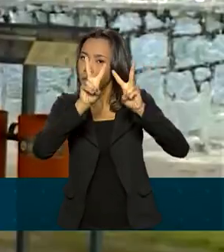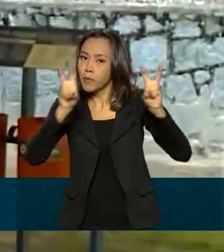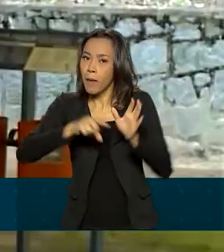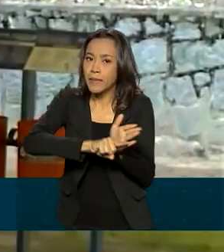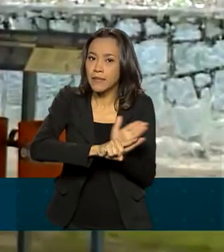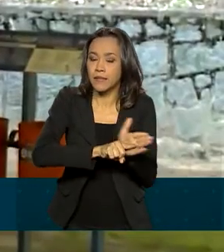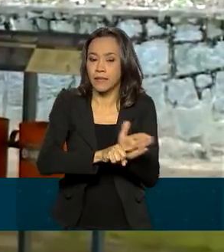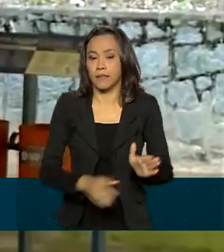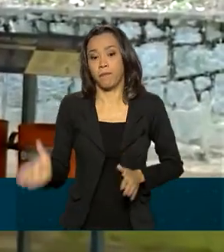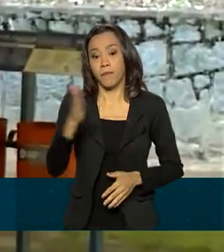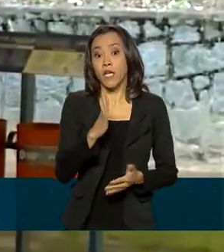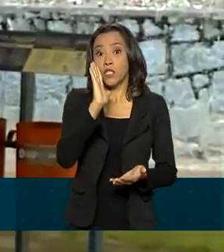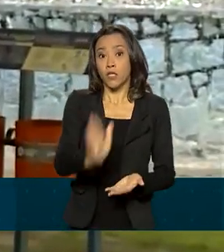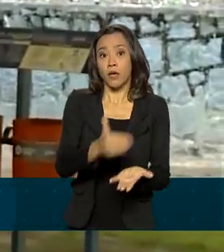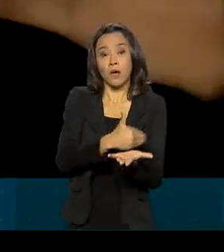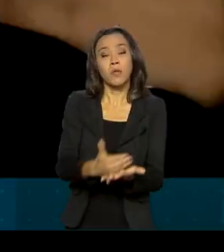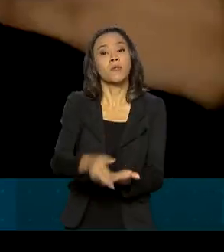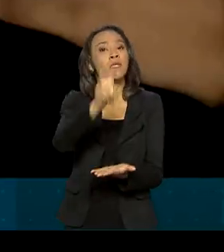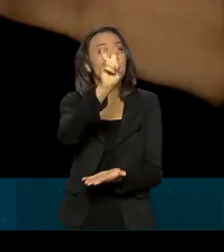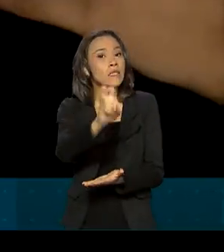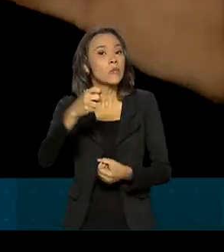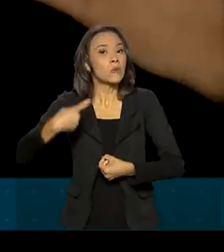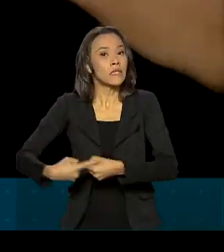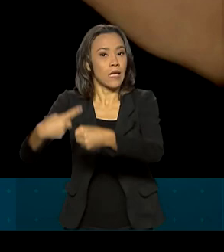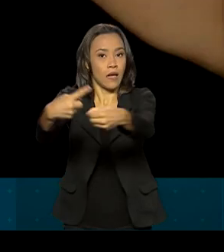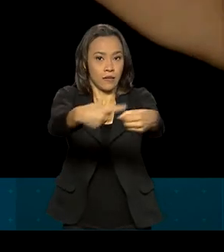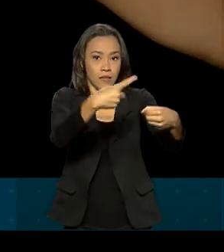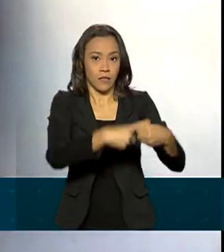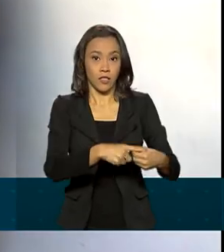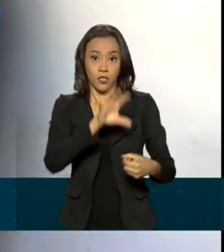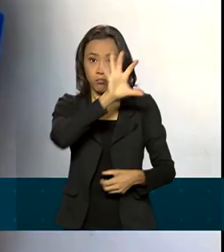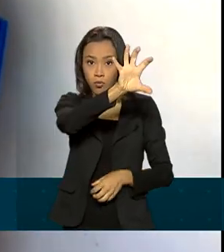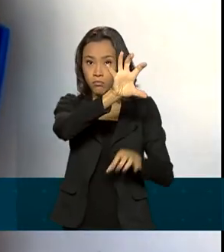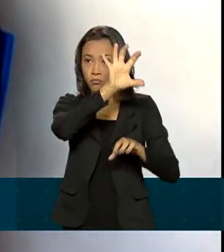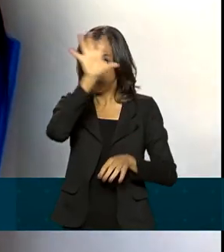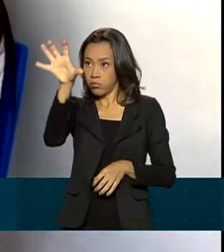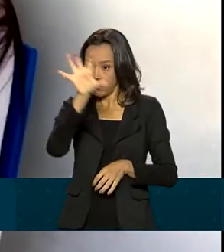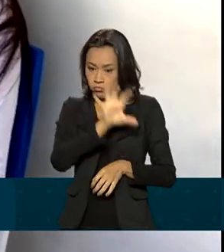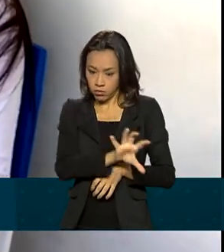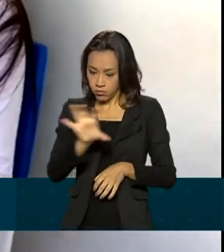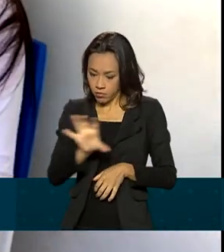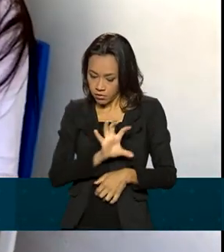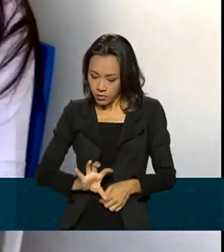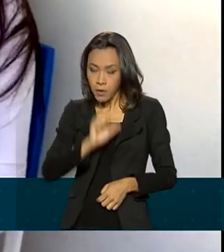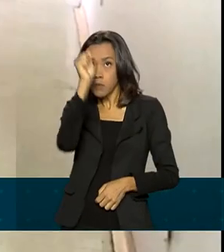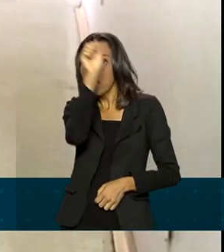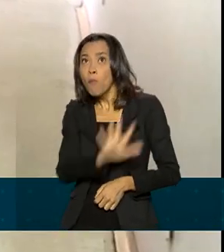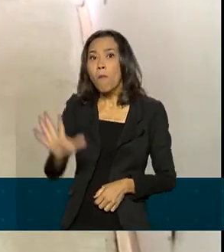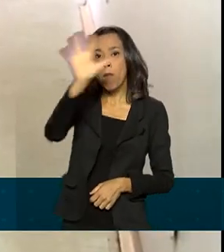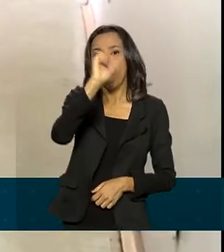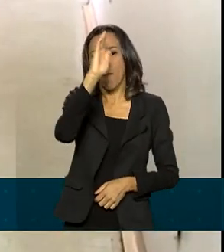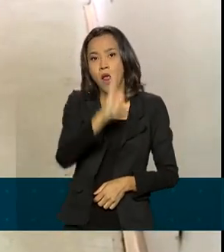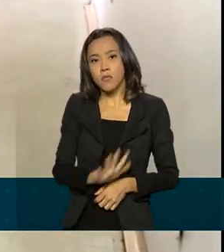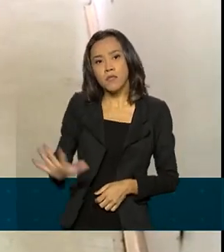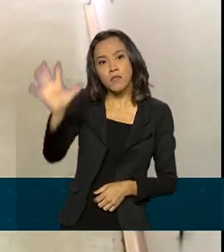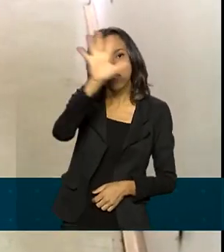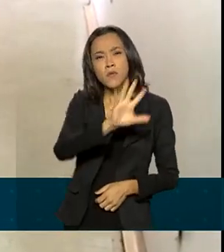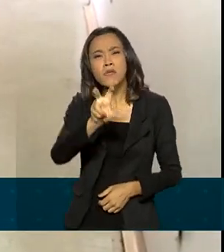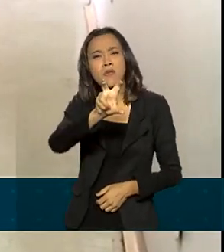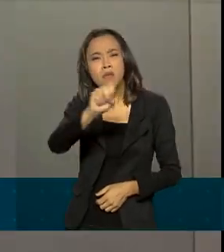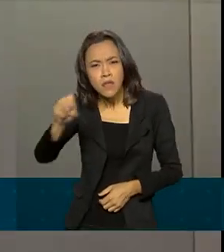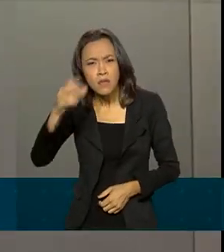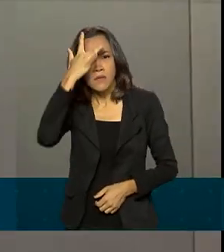em cinco cidades-piloto, cada uma numa região do país. No momento, cerca de 500 mulheres são